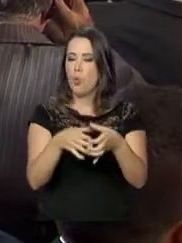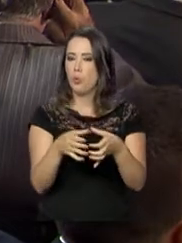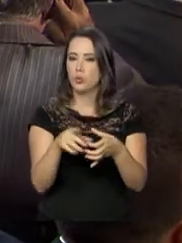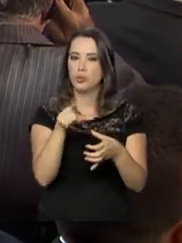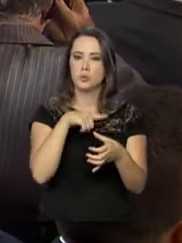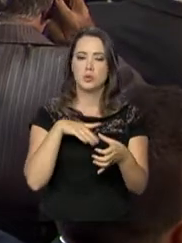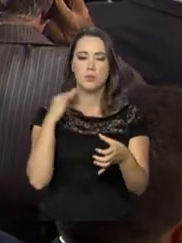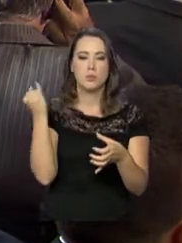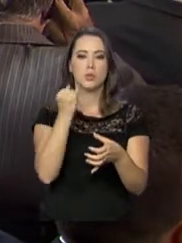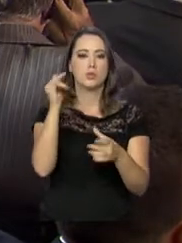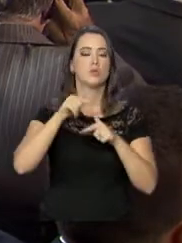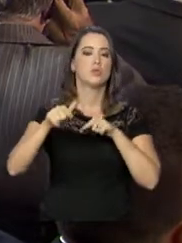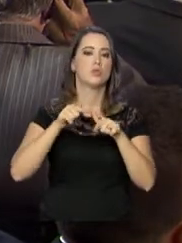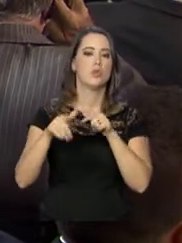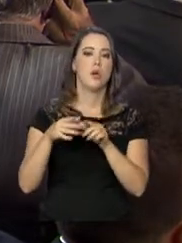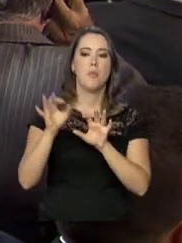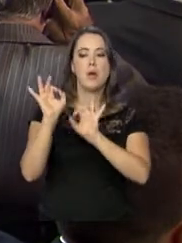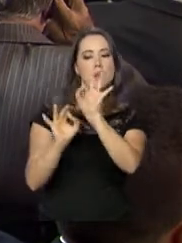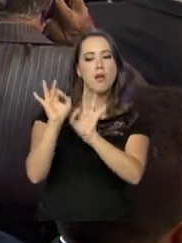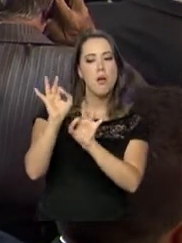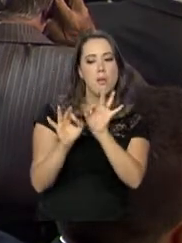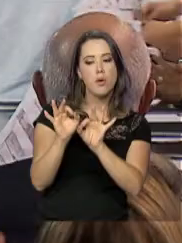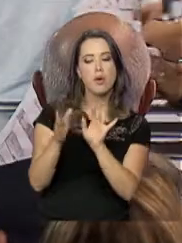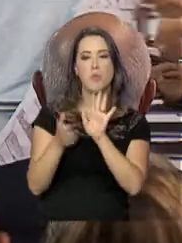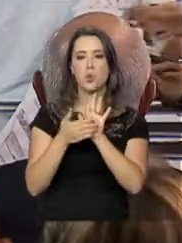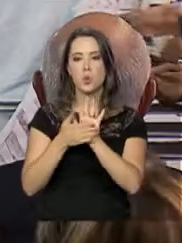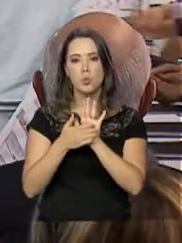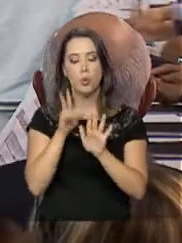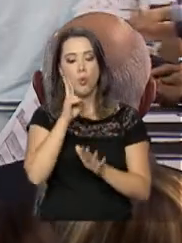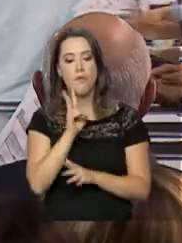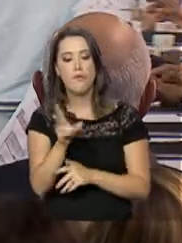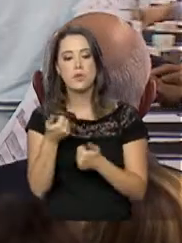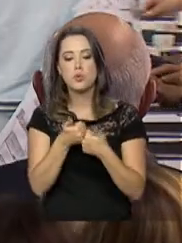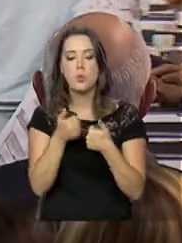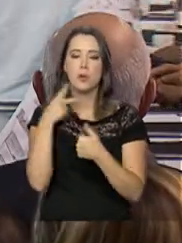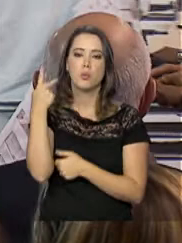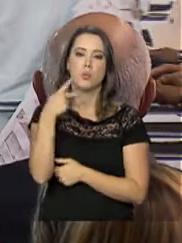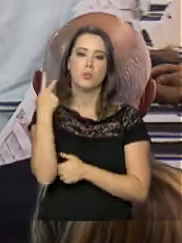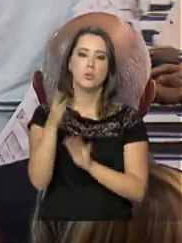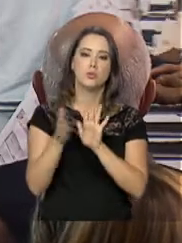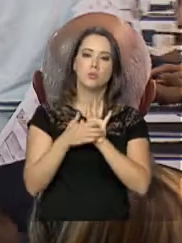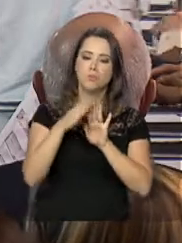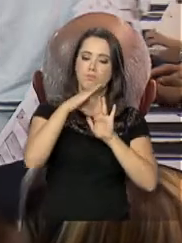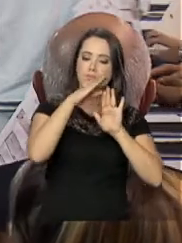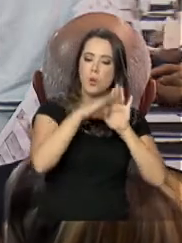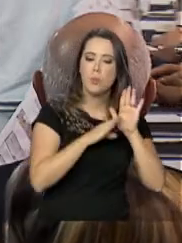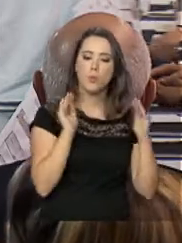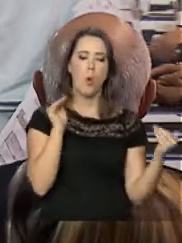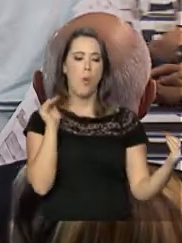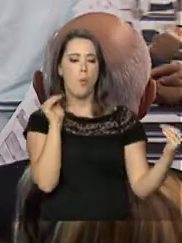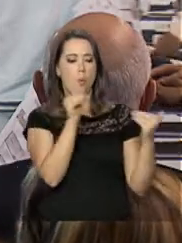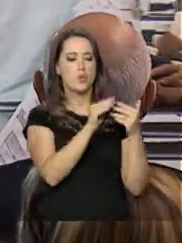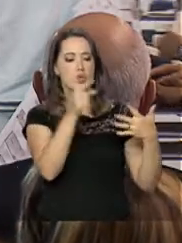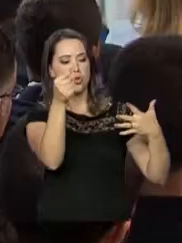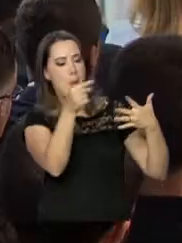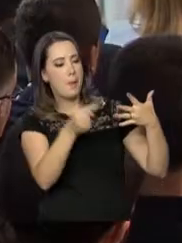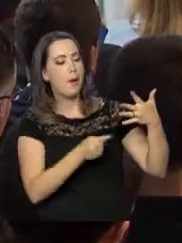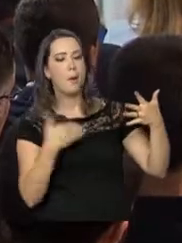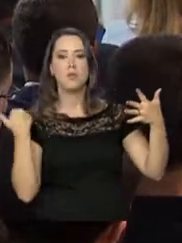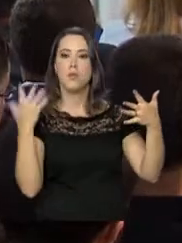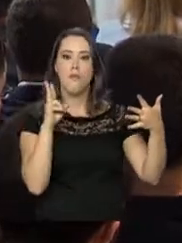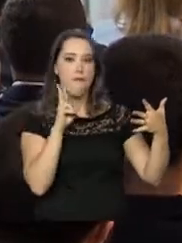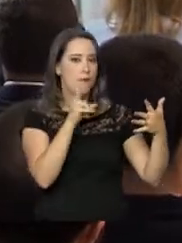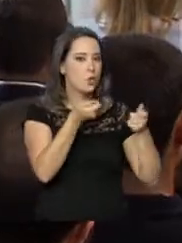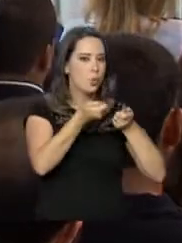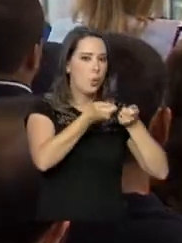ter o papel central para formular, propor e acompanhar políticas públicas, projetos, metas e ações no setor. A